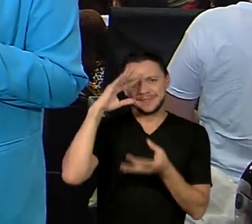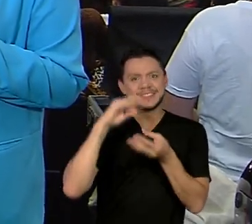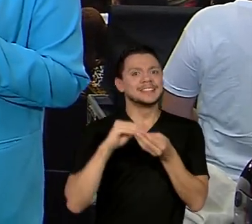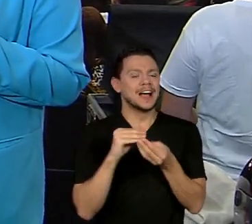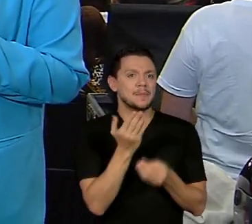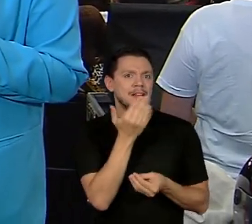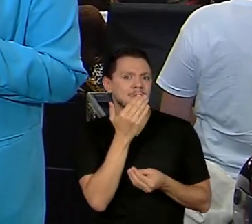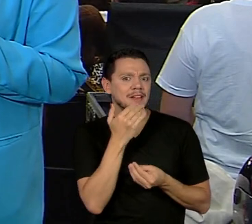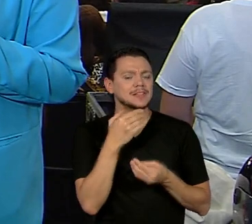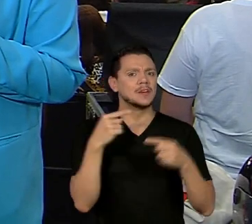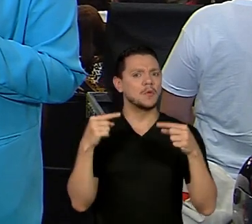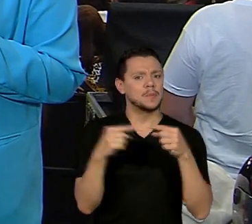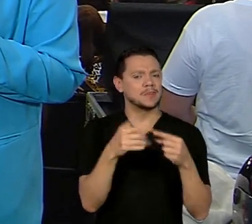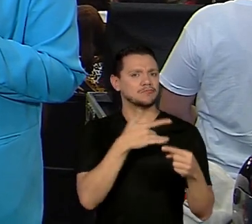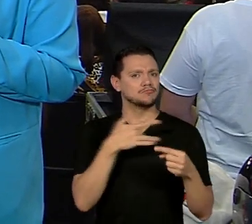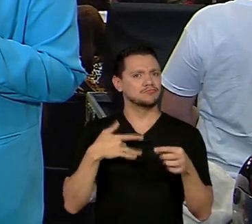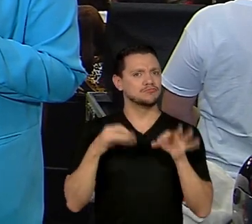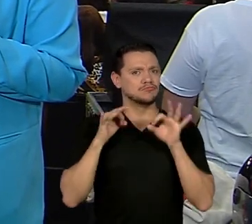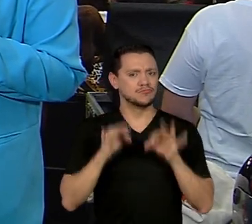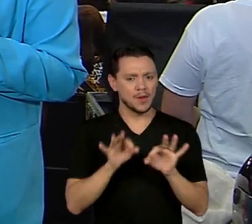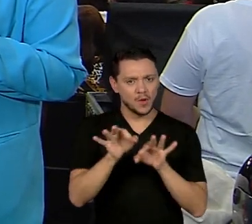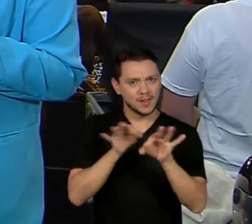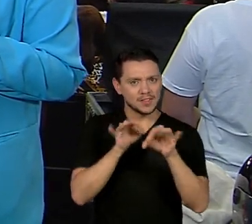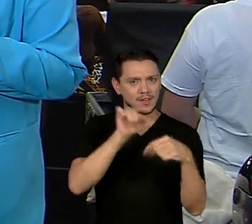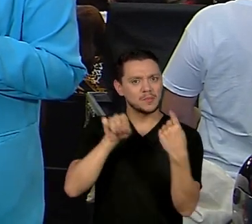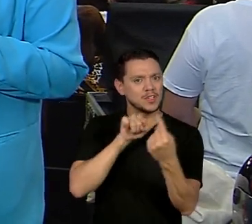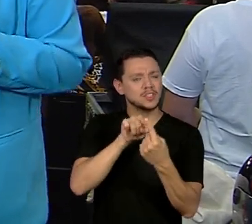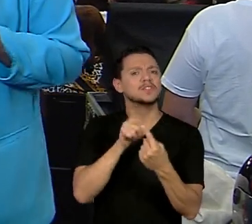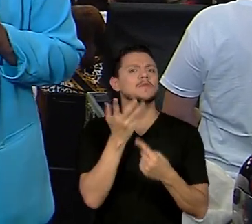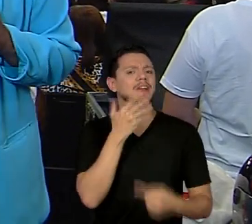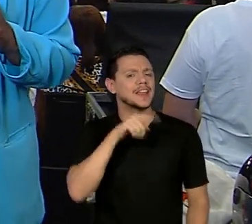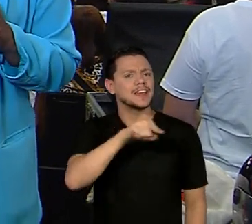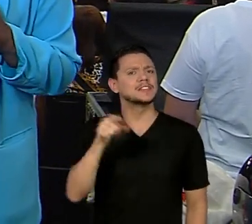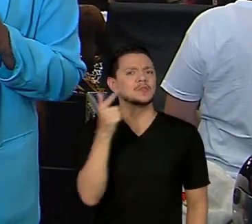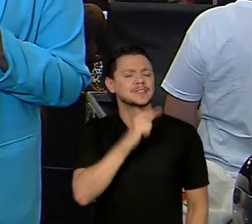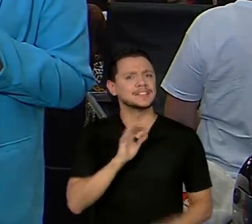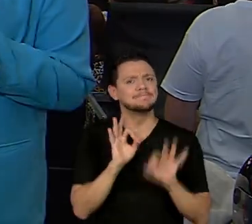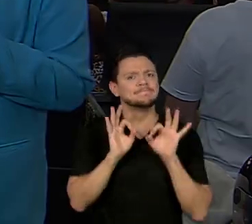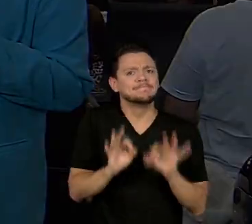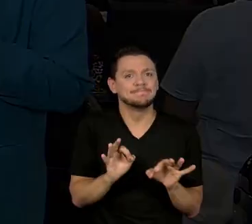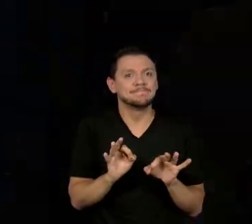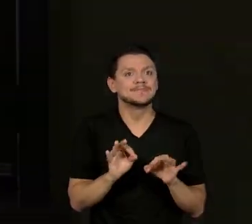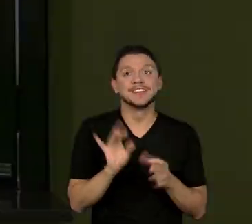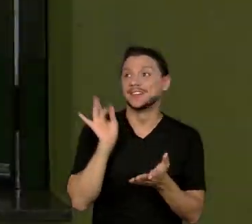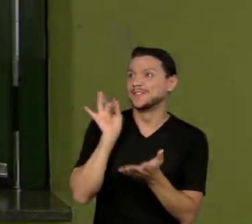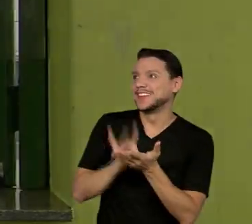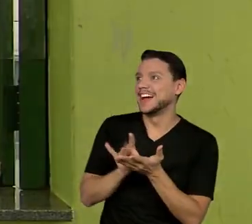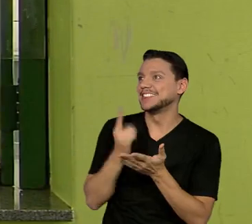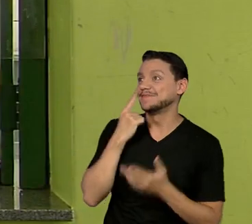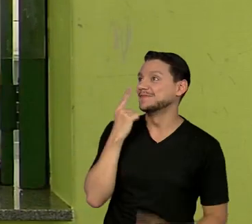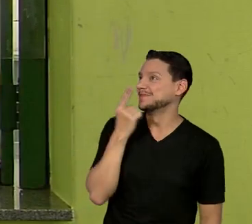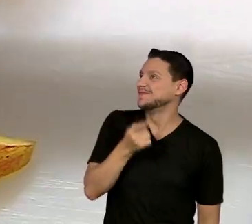e muito organizada para garantir a segurança das crianças, né? É verdade. Vamos acompanhar o prêmio? Vamos embora.